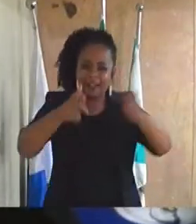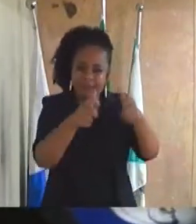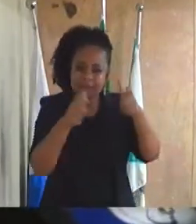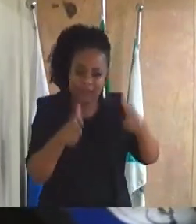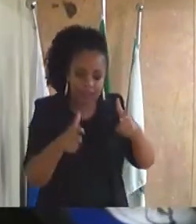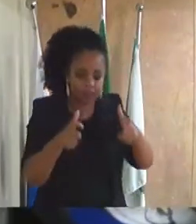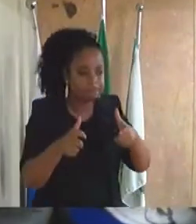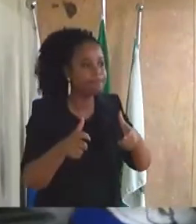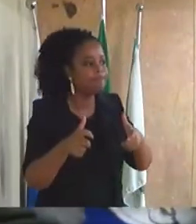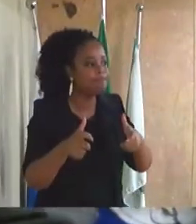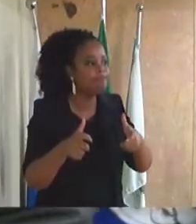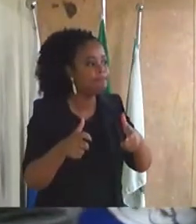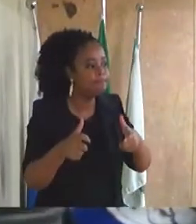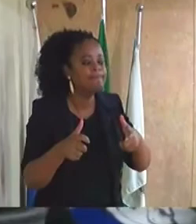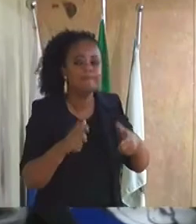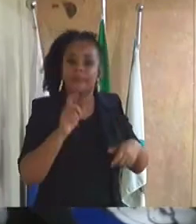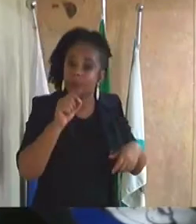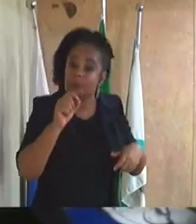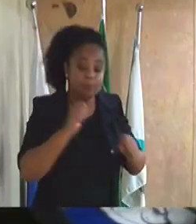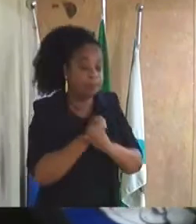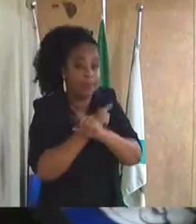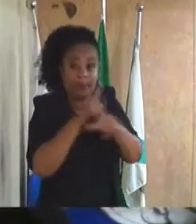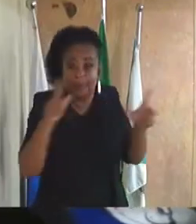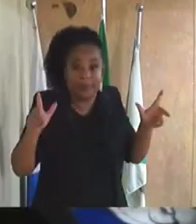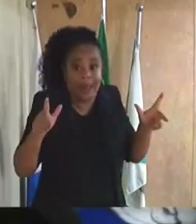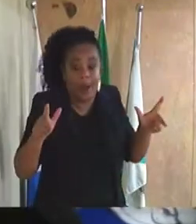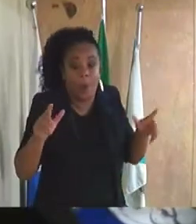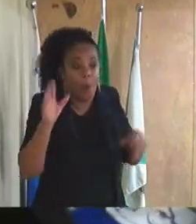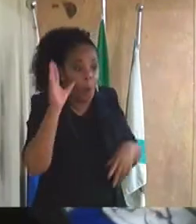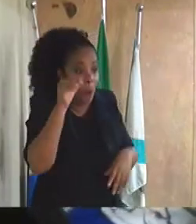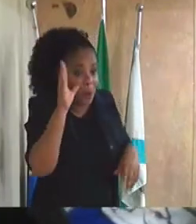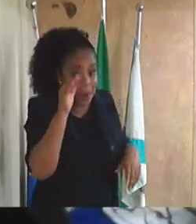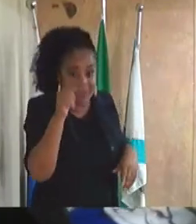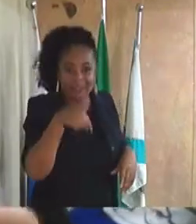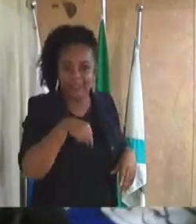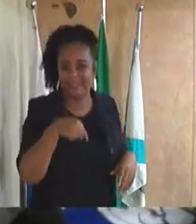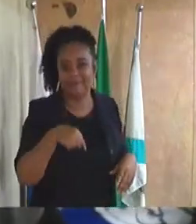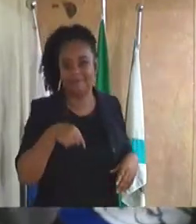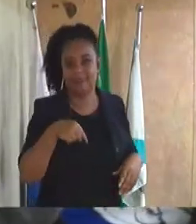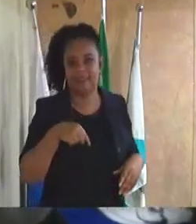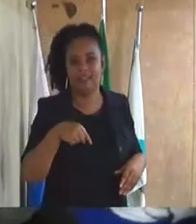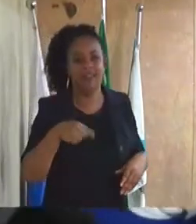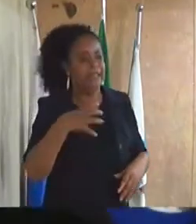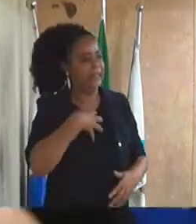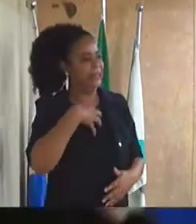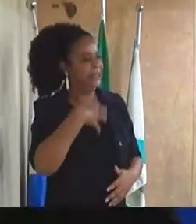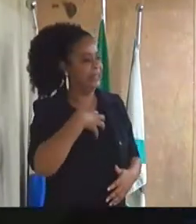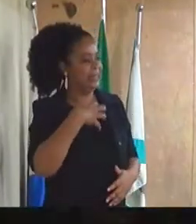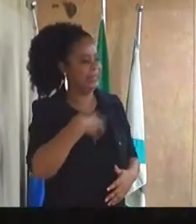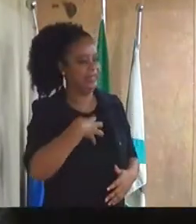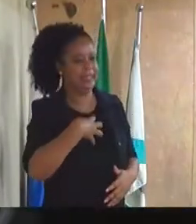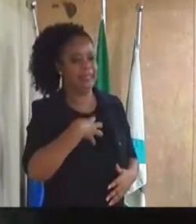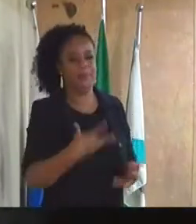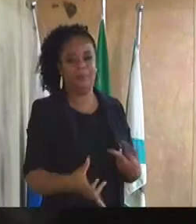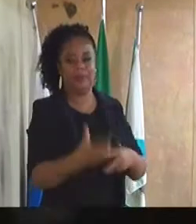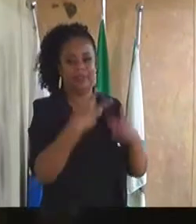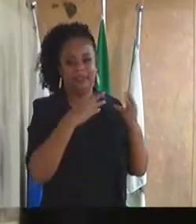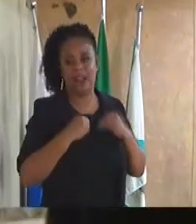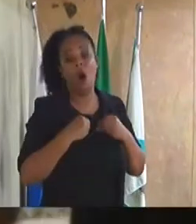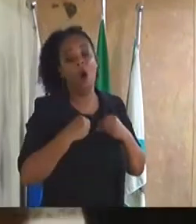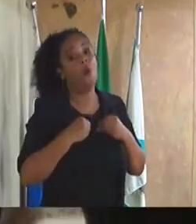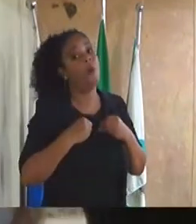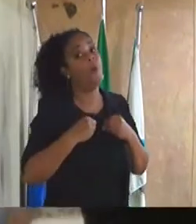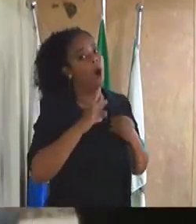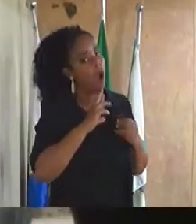e o que me despertou a curiosidade aqui Serginho eu já me senti muito contemplado com as suas respostas